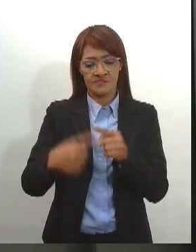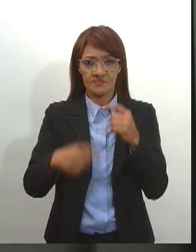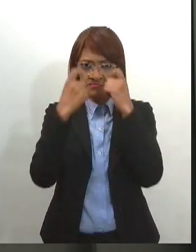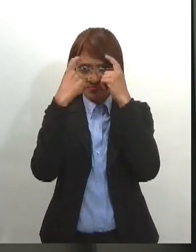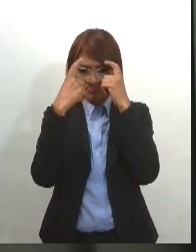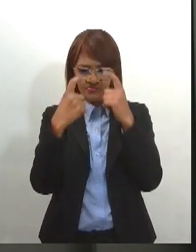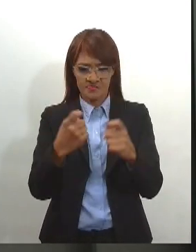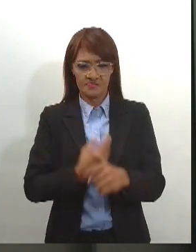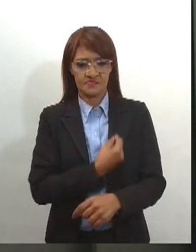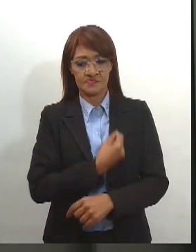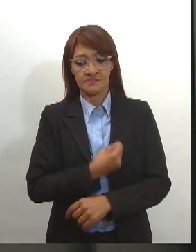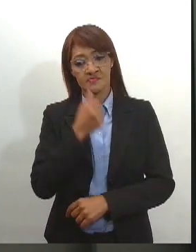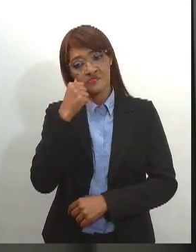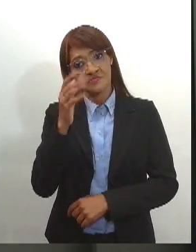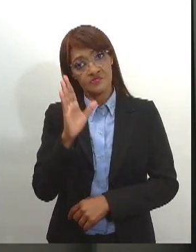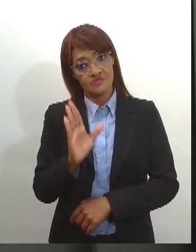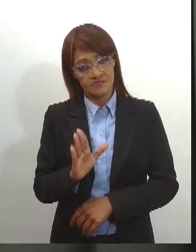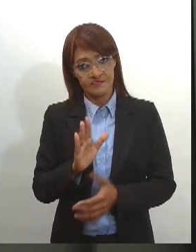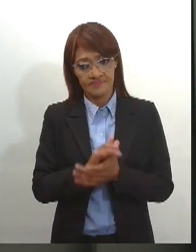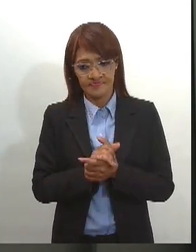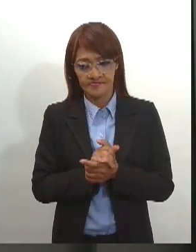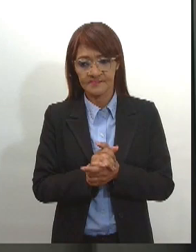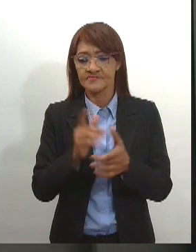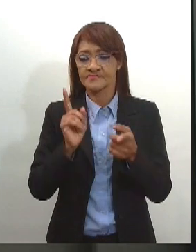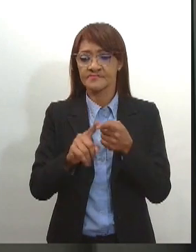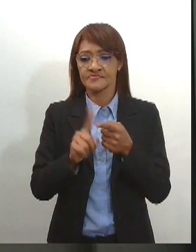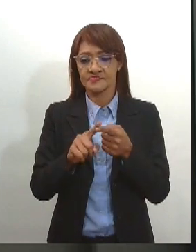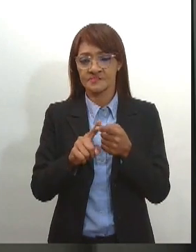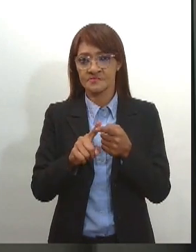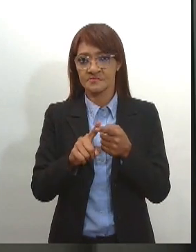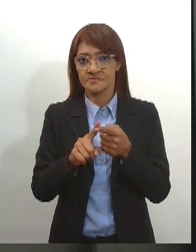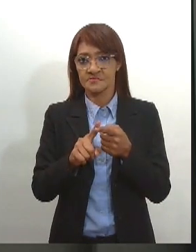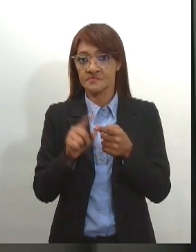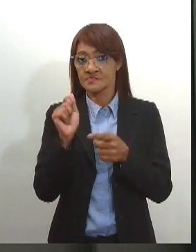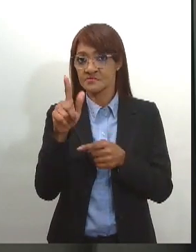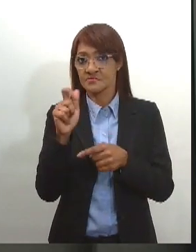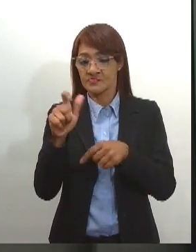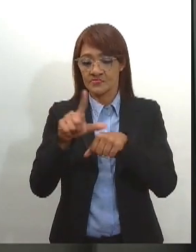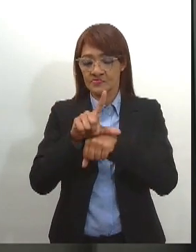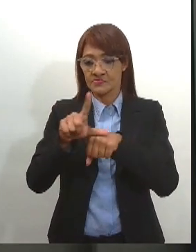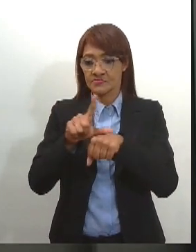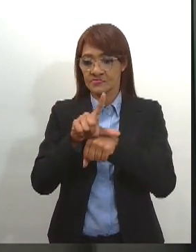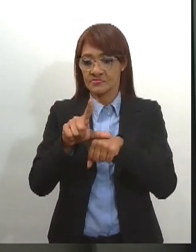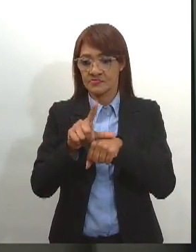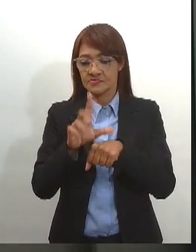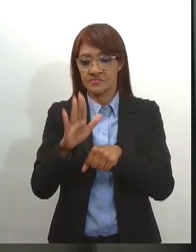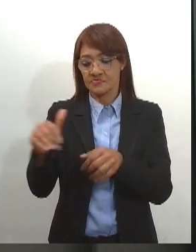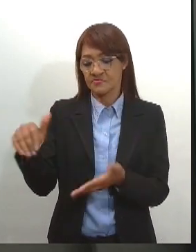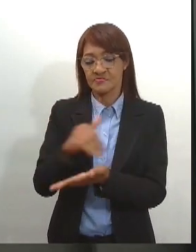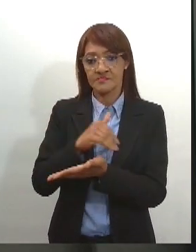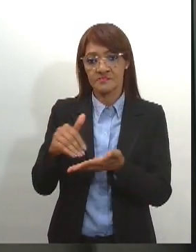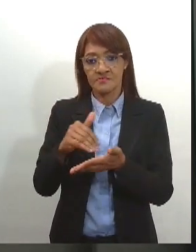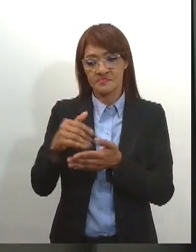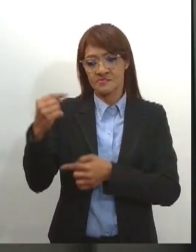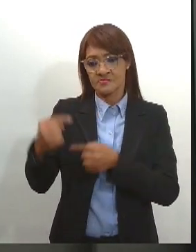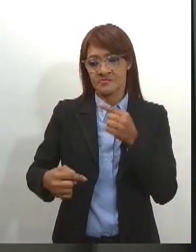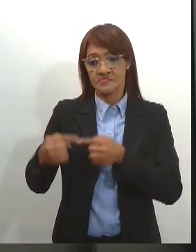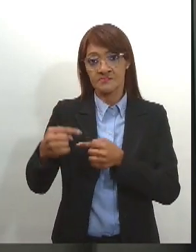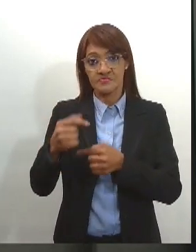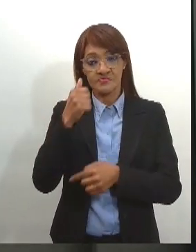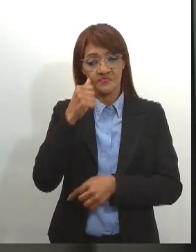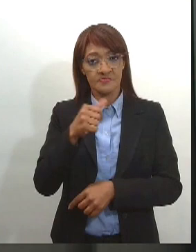contra as mulheres. É o Agosto Lilás. A secretária de Estado de Políticas para as Mulheres, Daniela Garcia, fala do